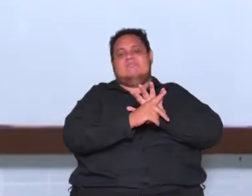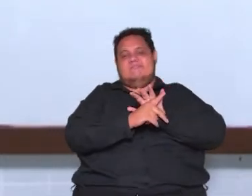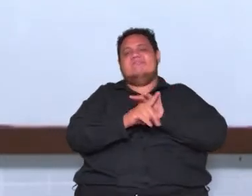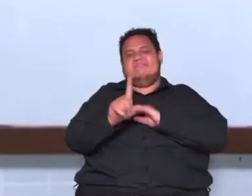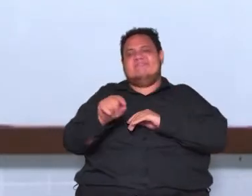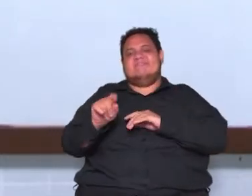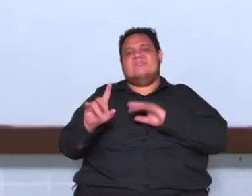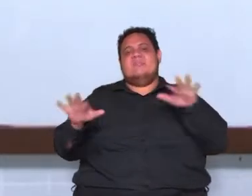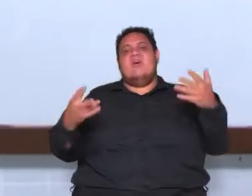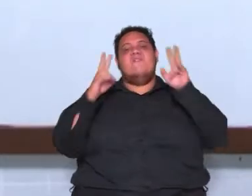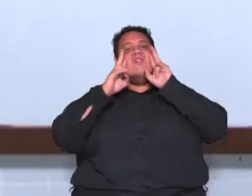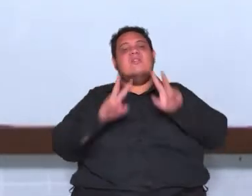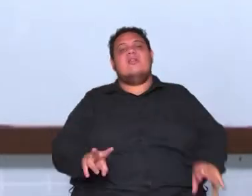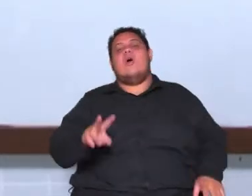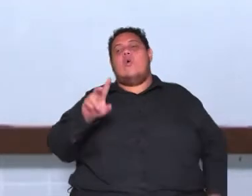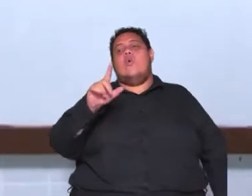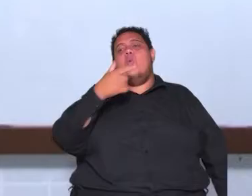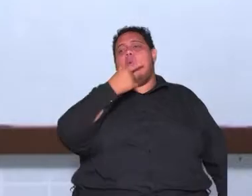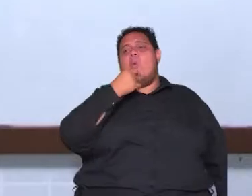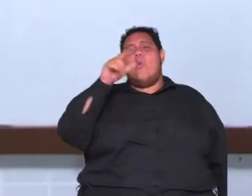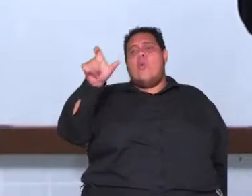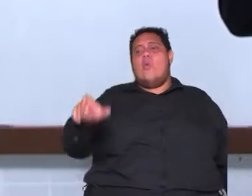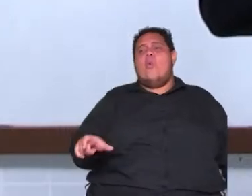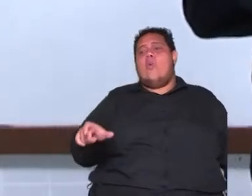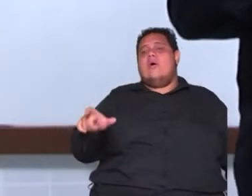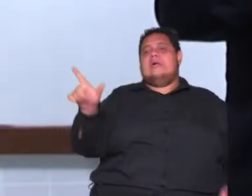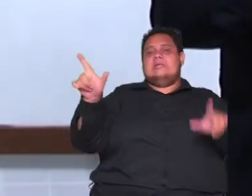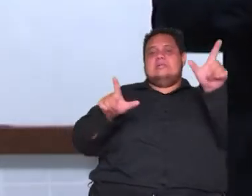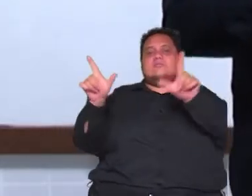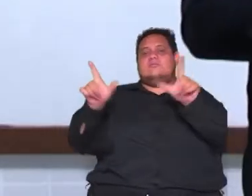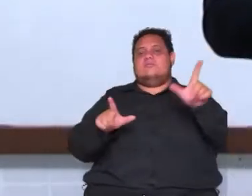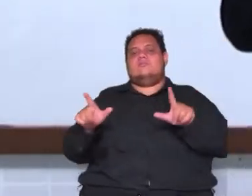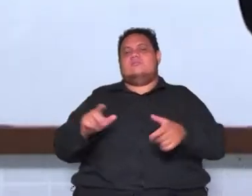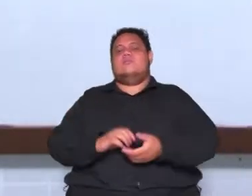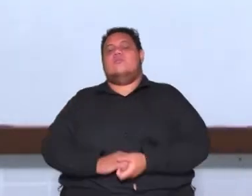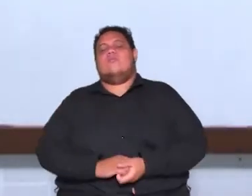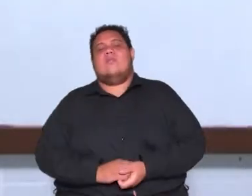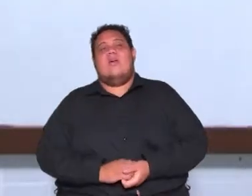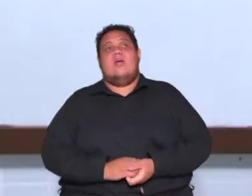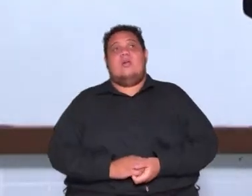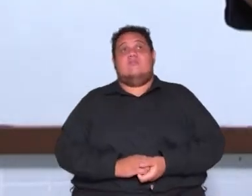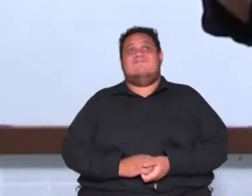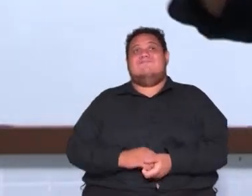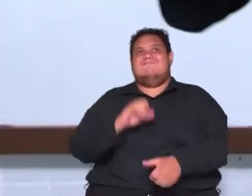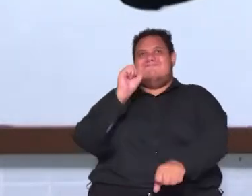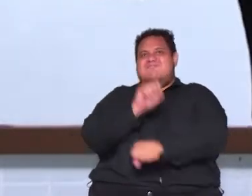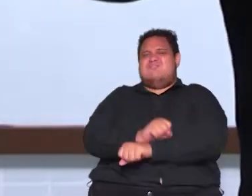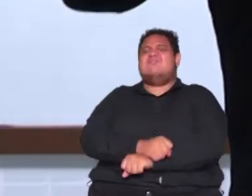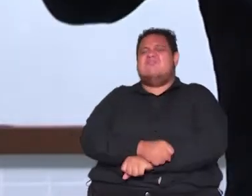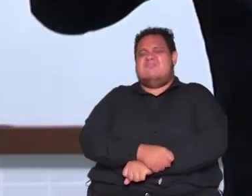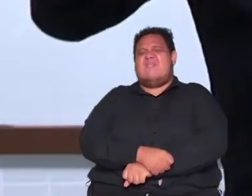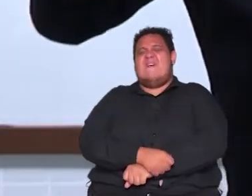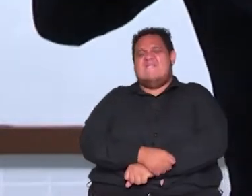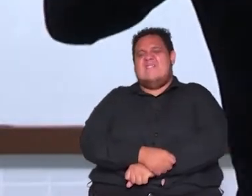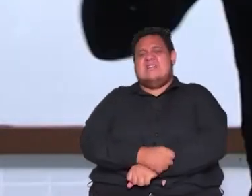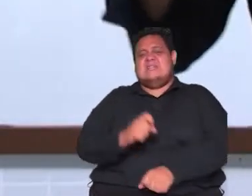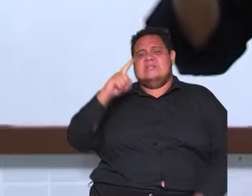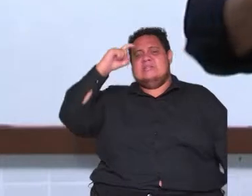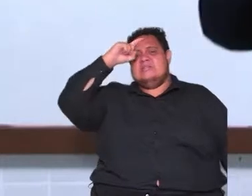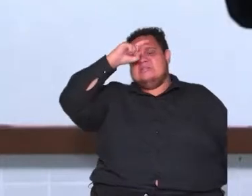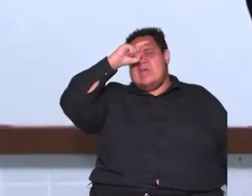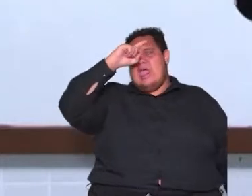essa essa era a visão de Locke e isso era muito impactante talvez para hoje a gente ache uma